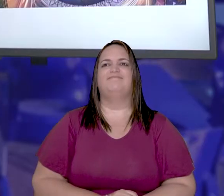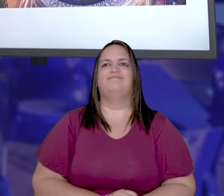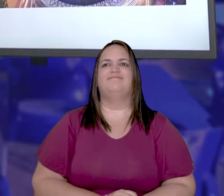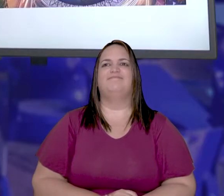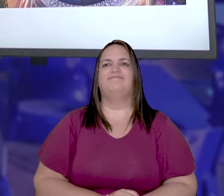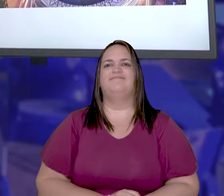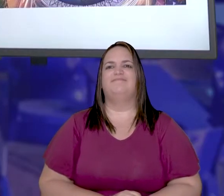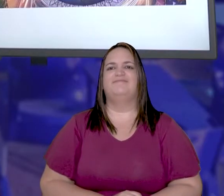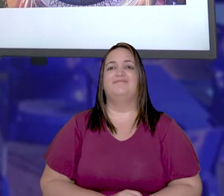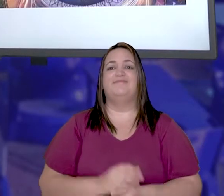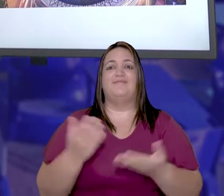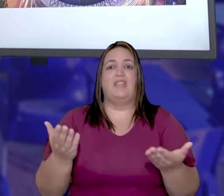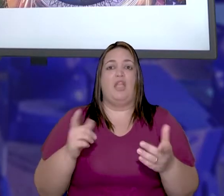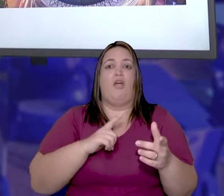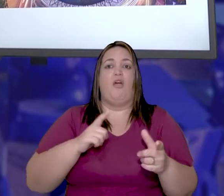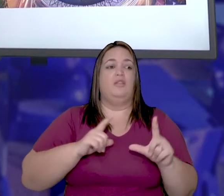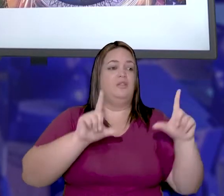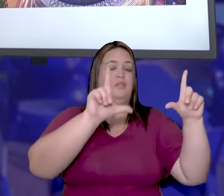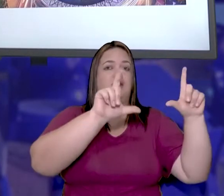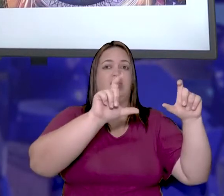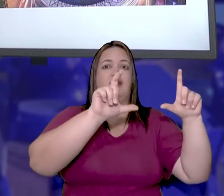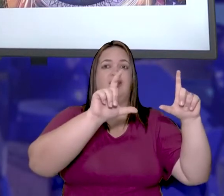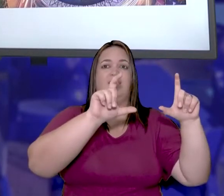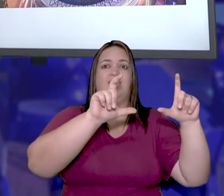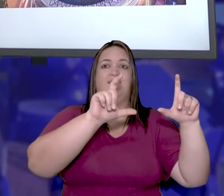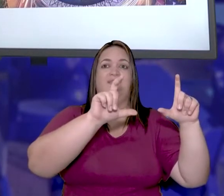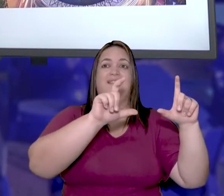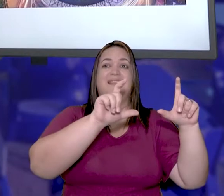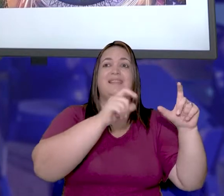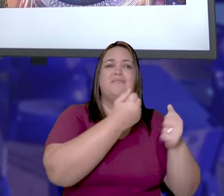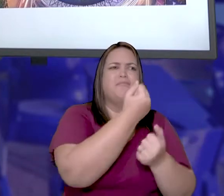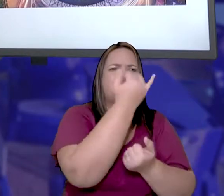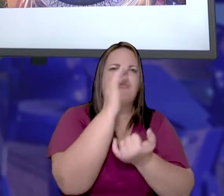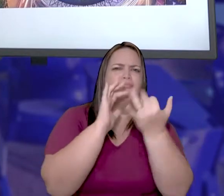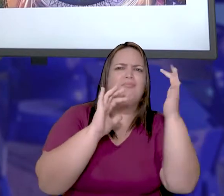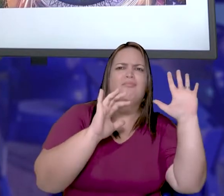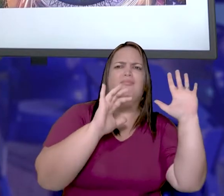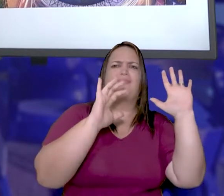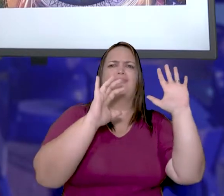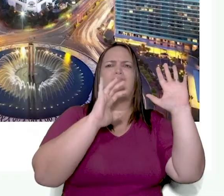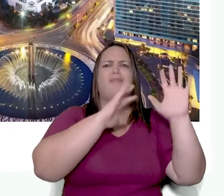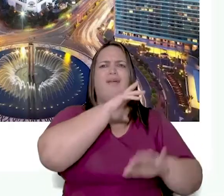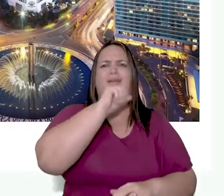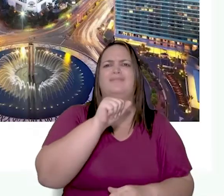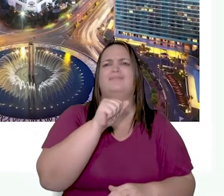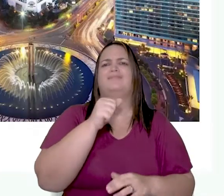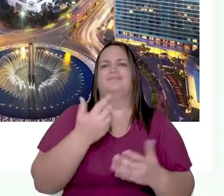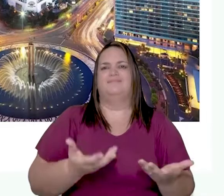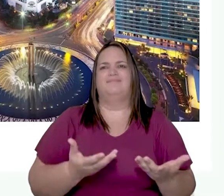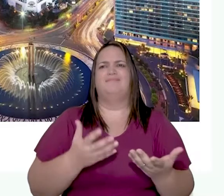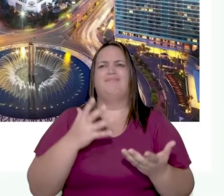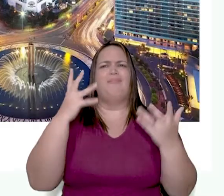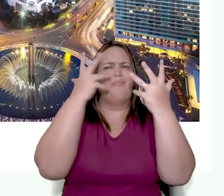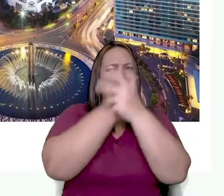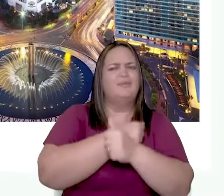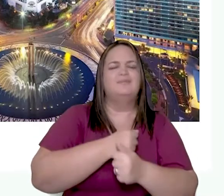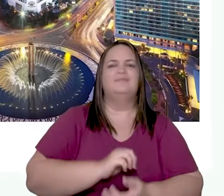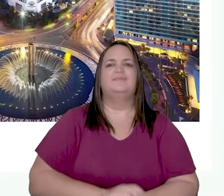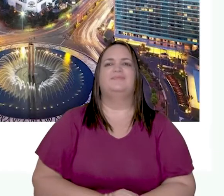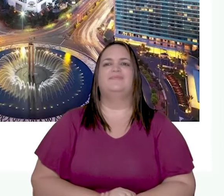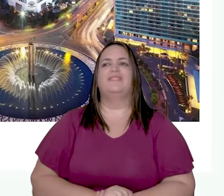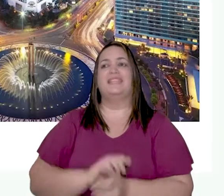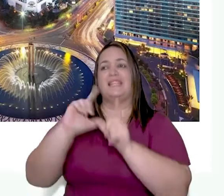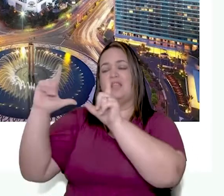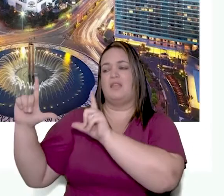direito, eu tenho uma paisagem natural, não é? Muito bonita, com animais.